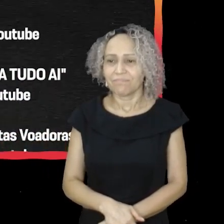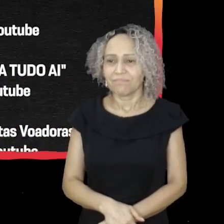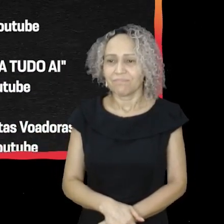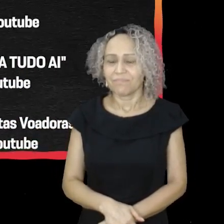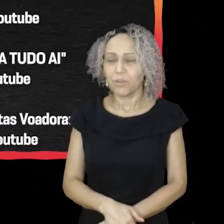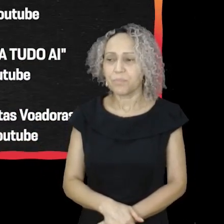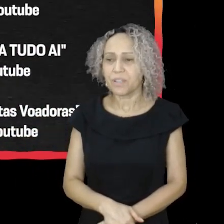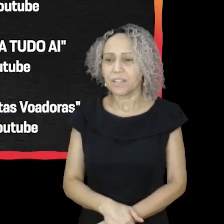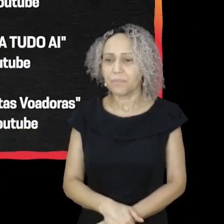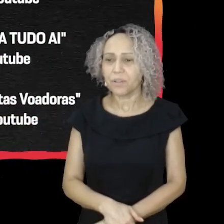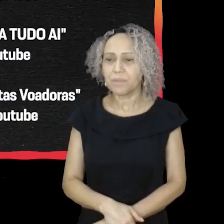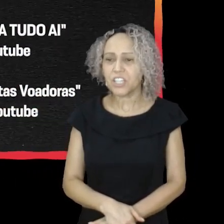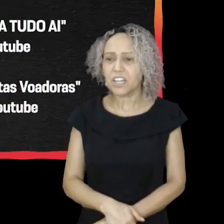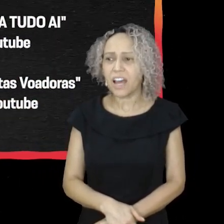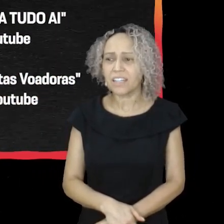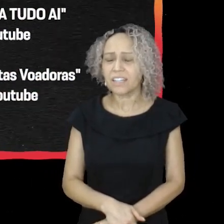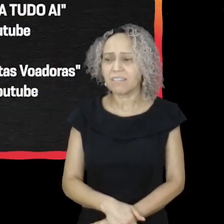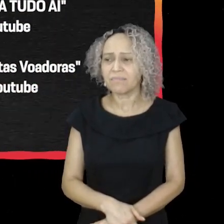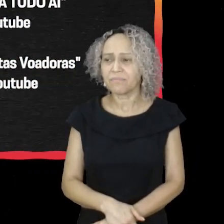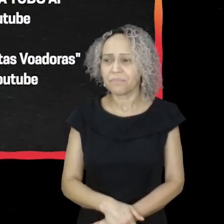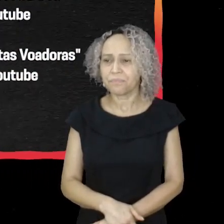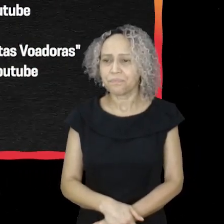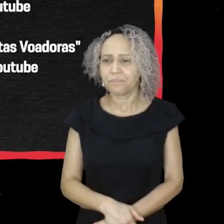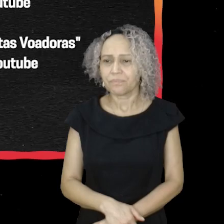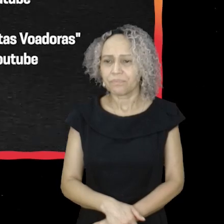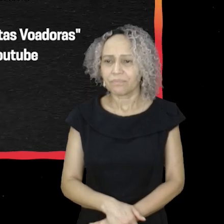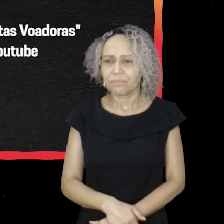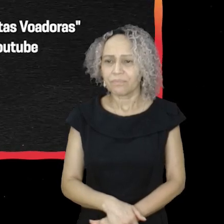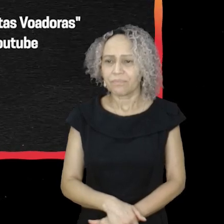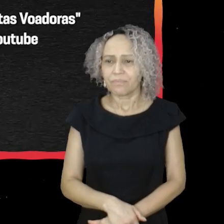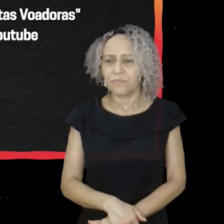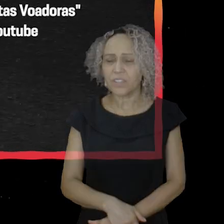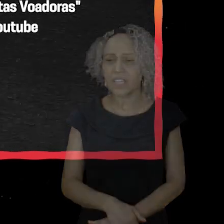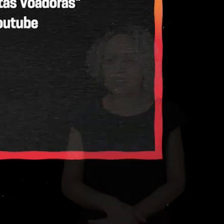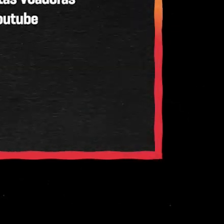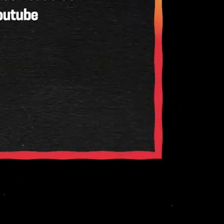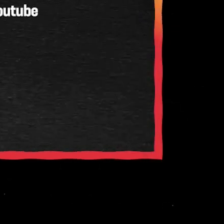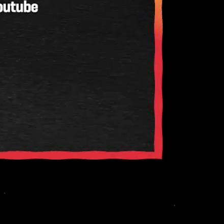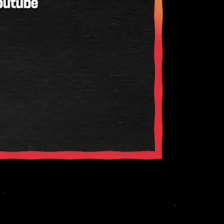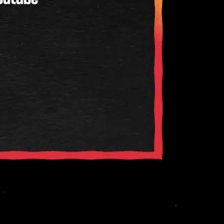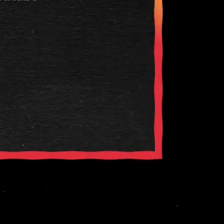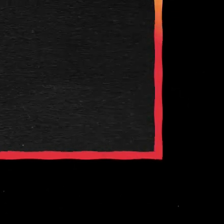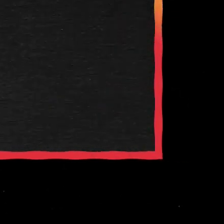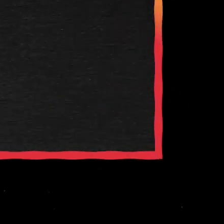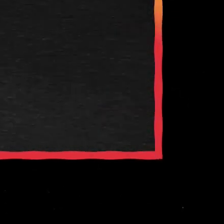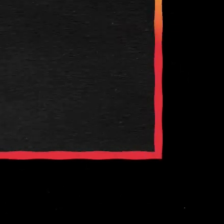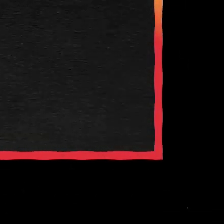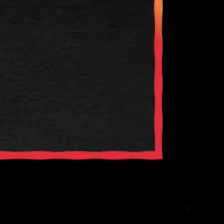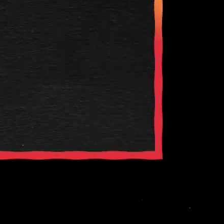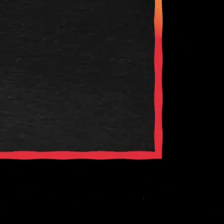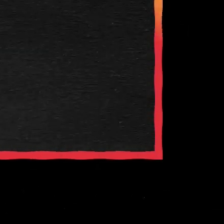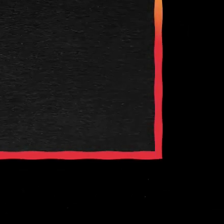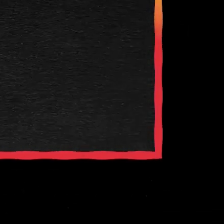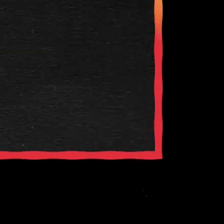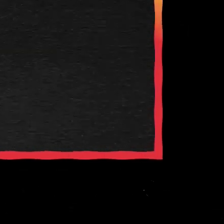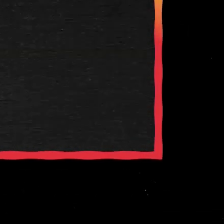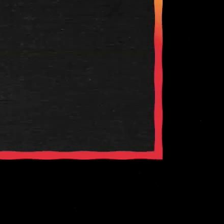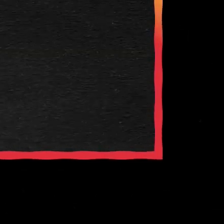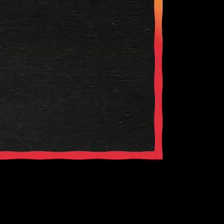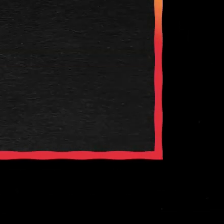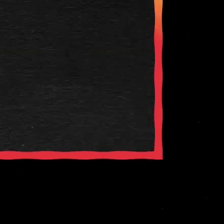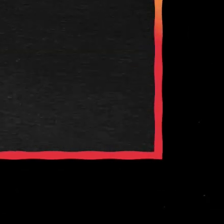Cami! Cami! Não tô te ouvindo. Peraí. Atenção, Camille! Camille, tá sem sombra. Opa, desculpa. É, desculpa.